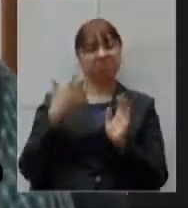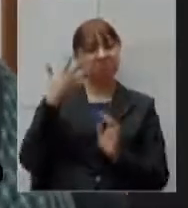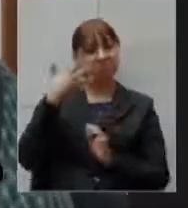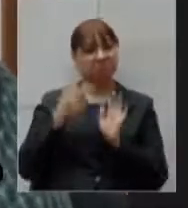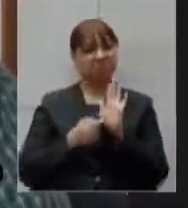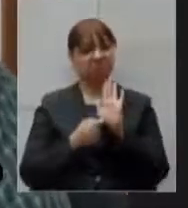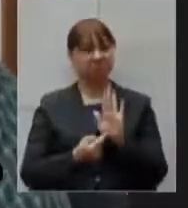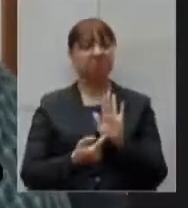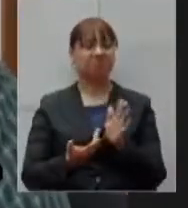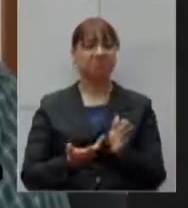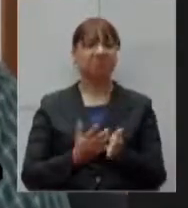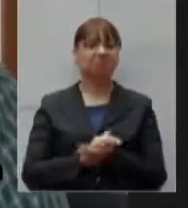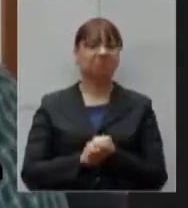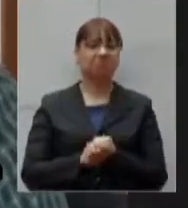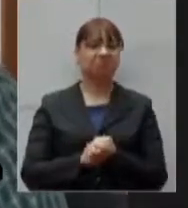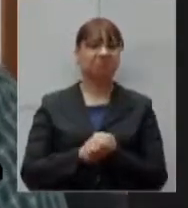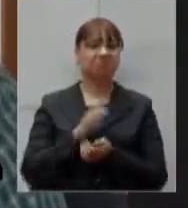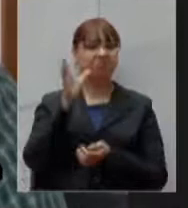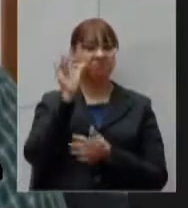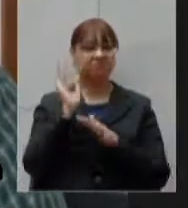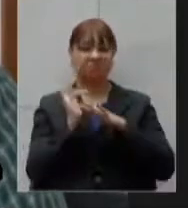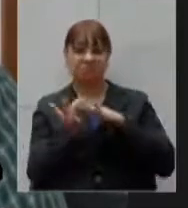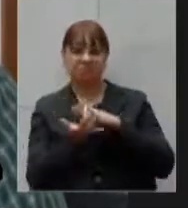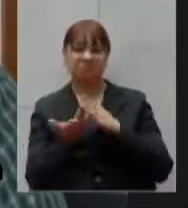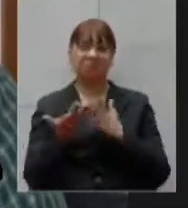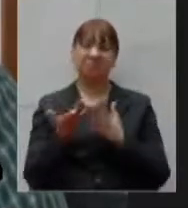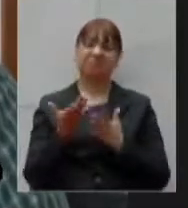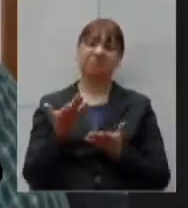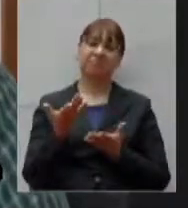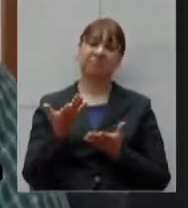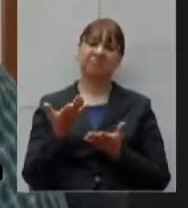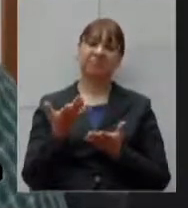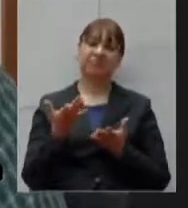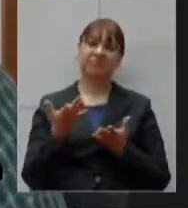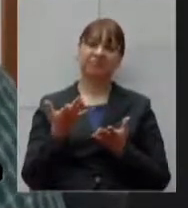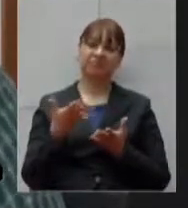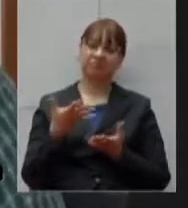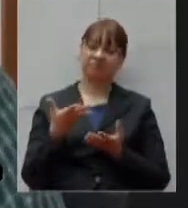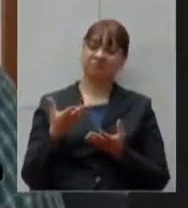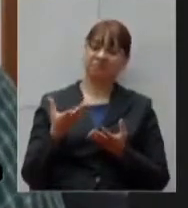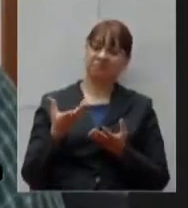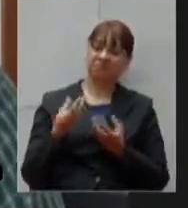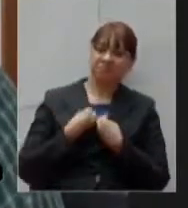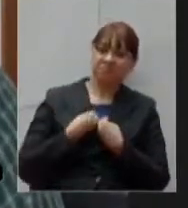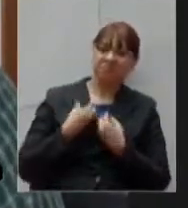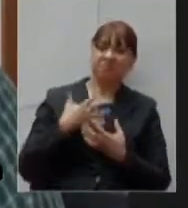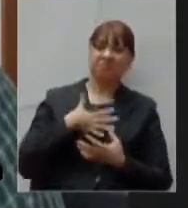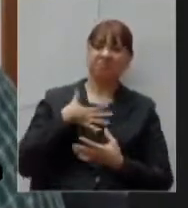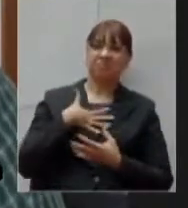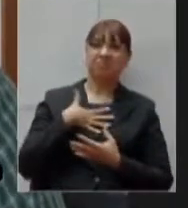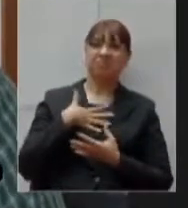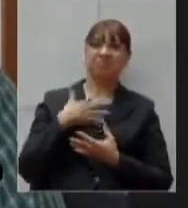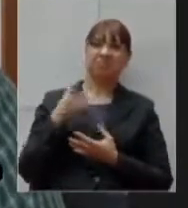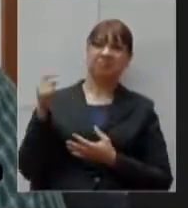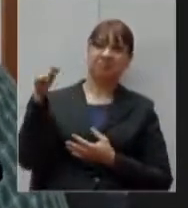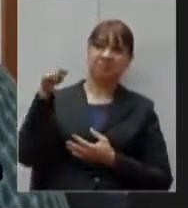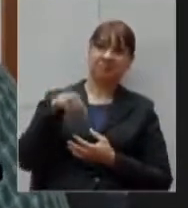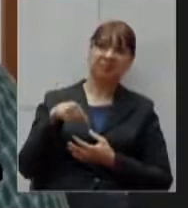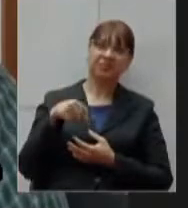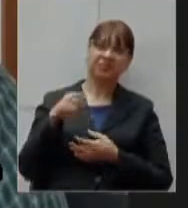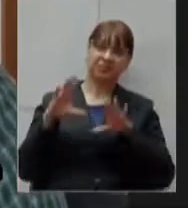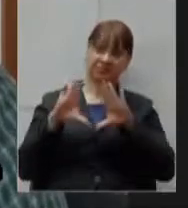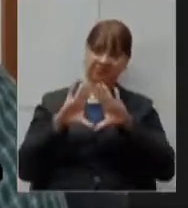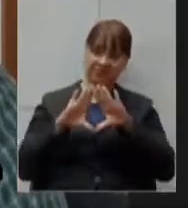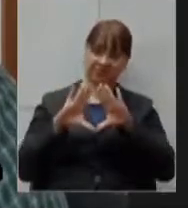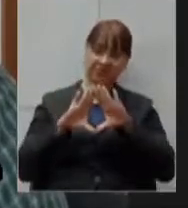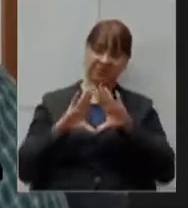das demais vezes que o senhor teve nos deu a satisfação de contar com a sua presença aqui na Assembleia essa é a